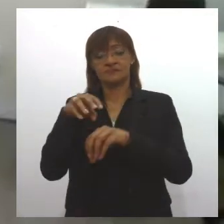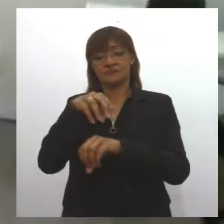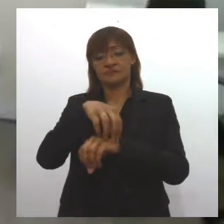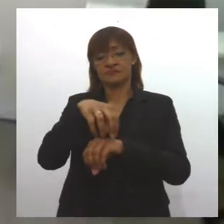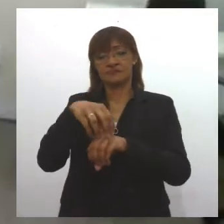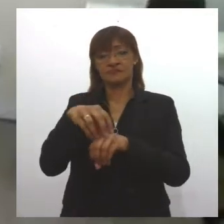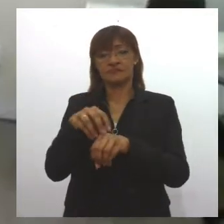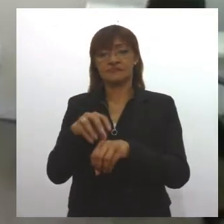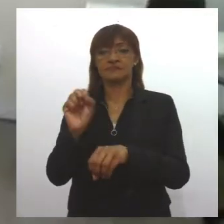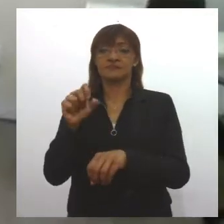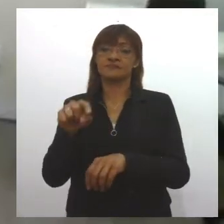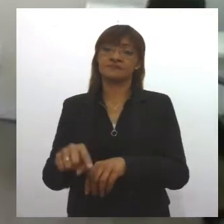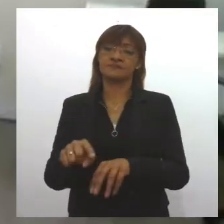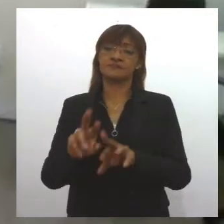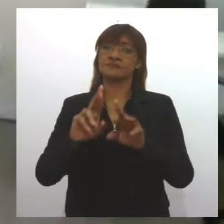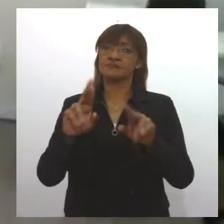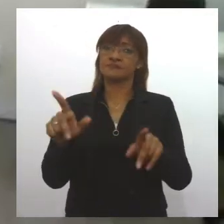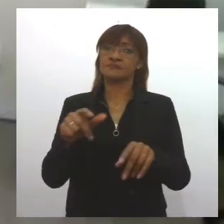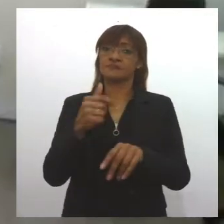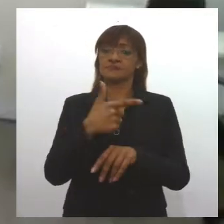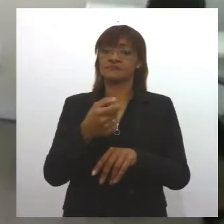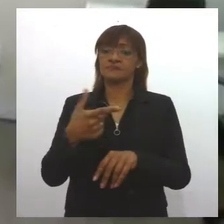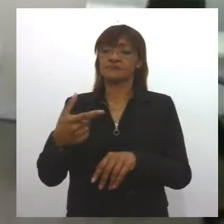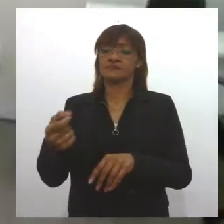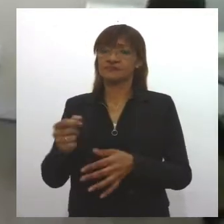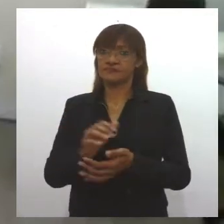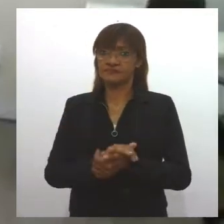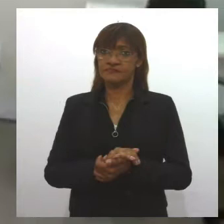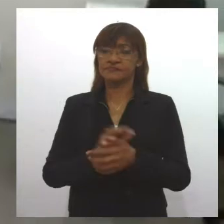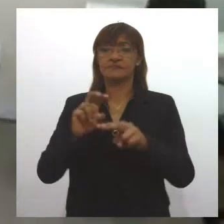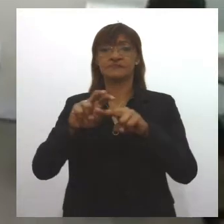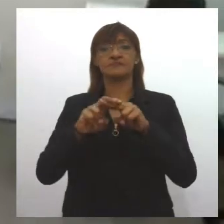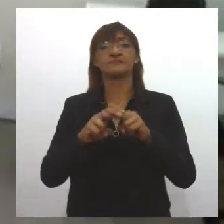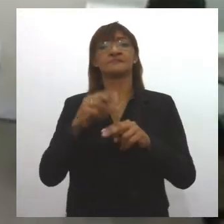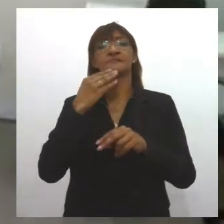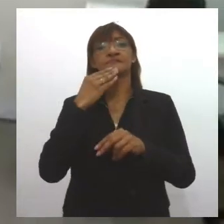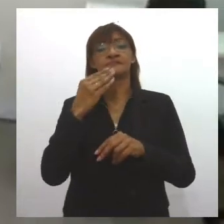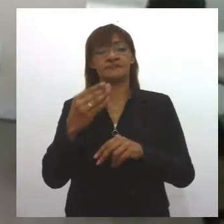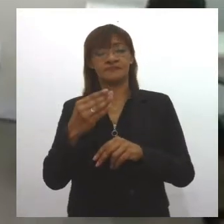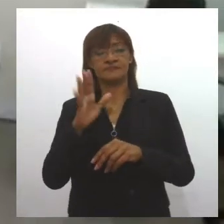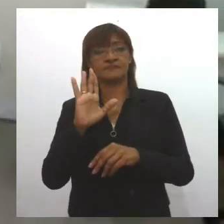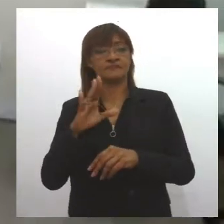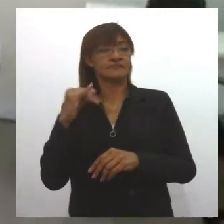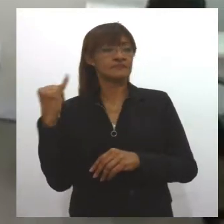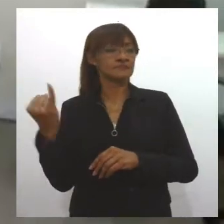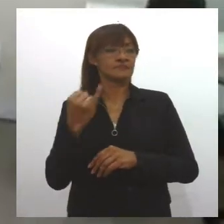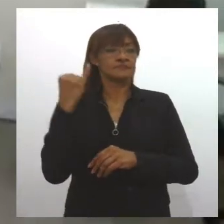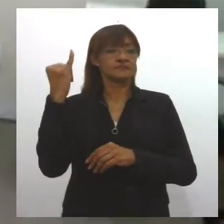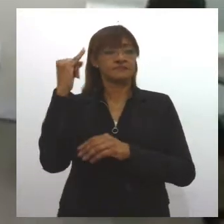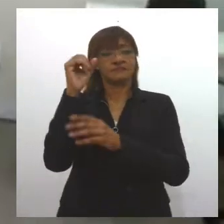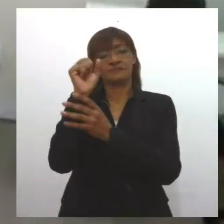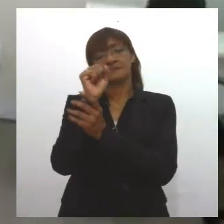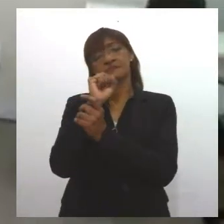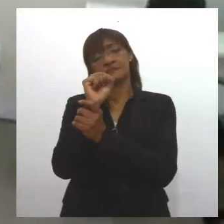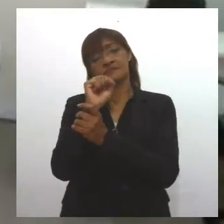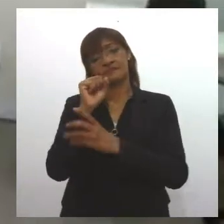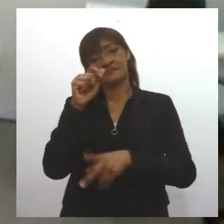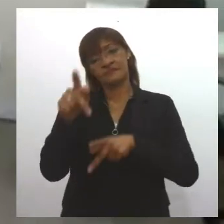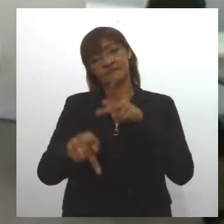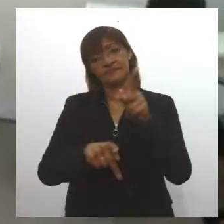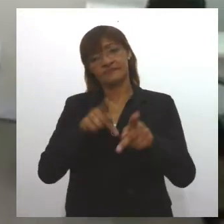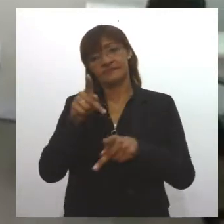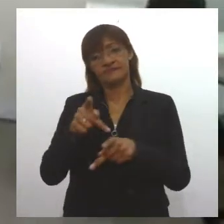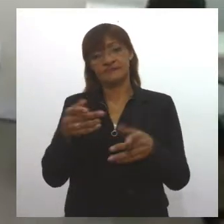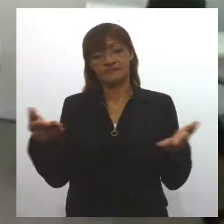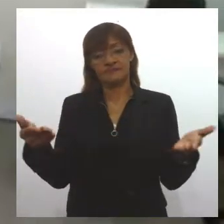comparado ao ano de 2020. Por esse motivo, essa solicitação é tão importante para garantir o bem-estar da população, ainda mais